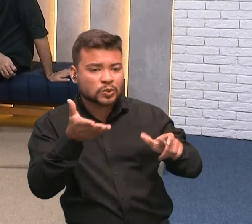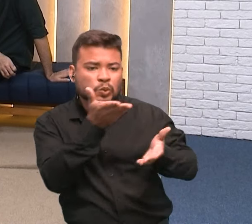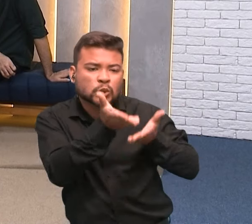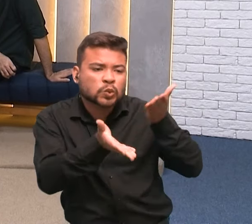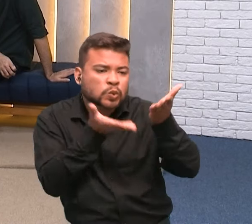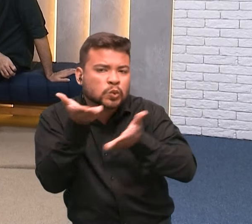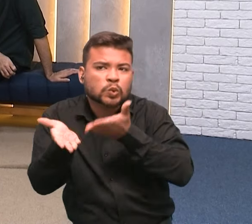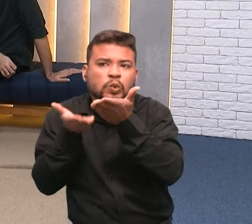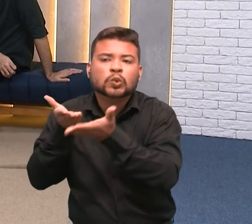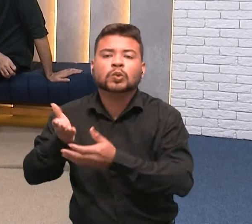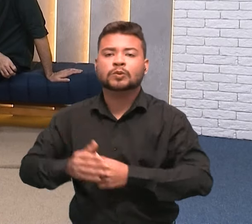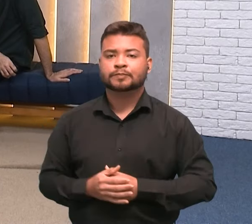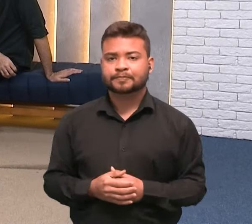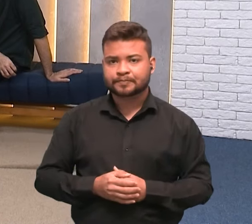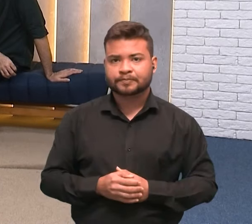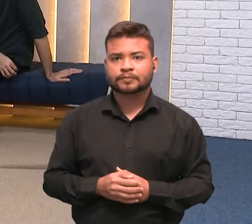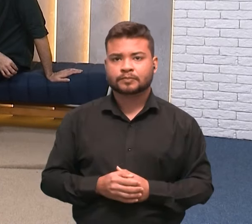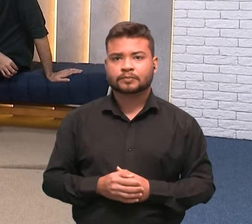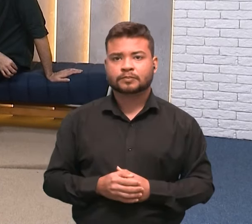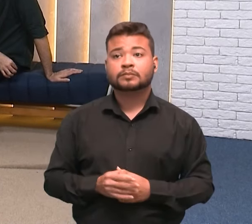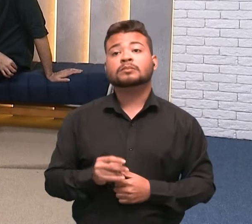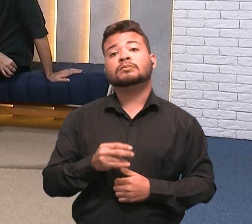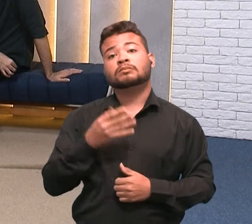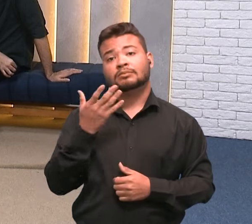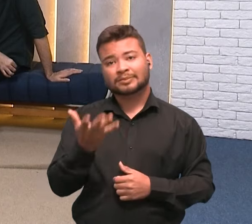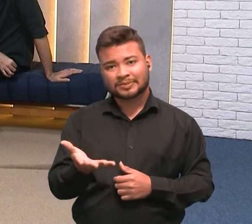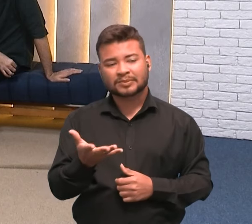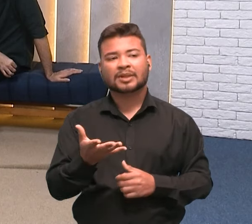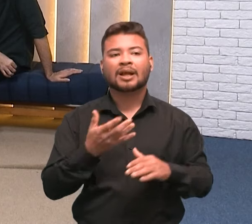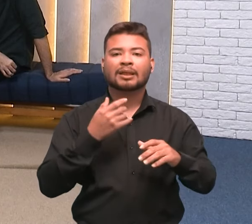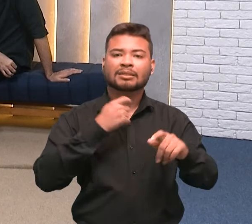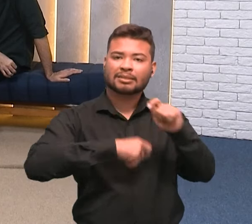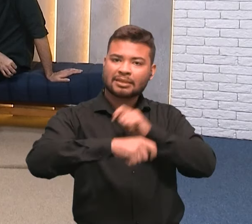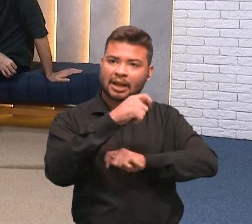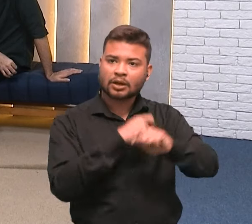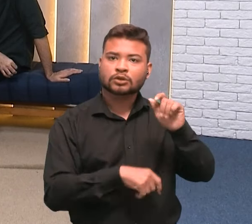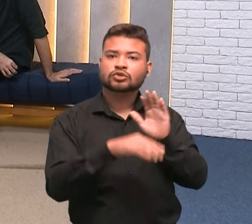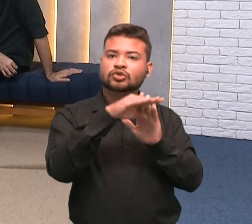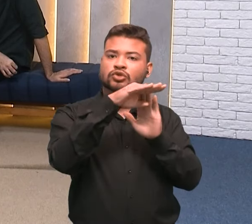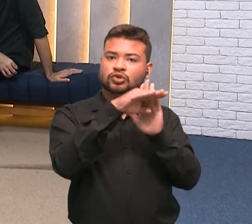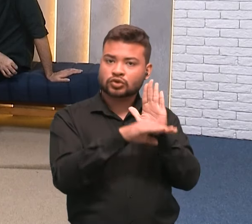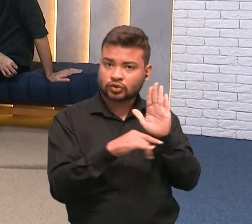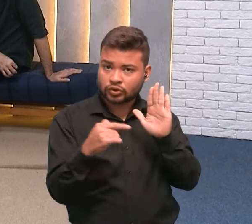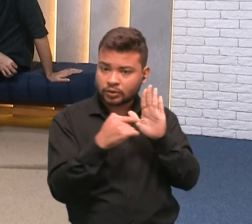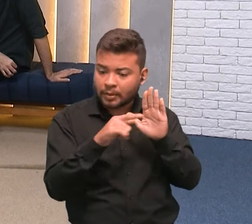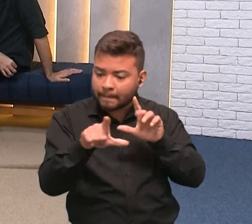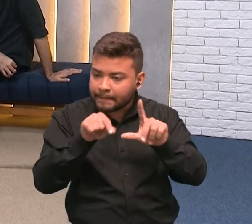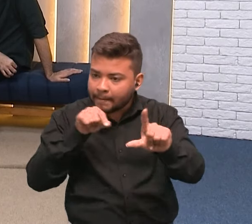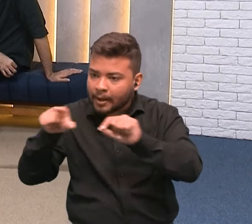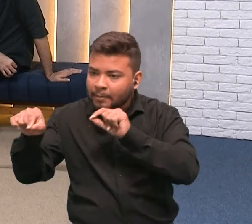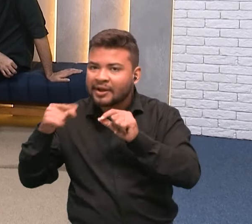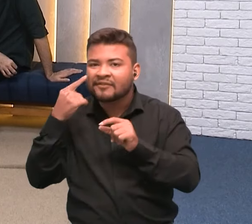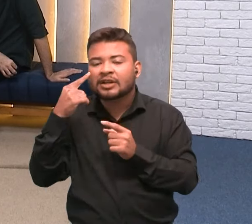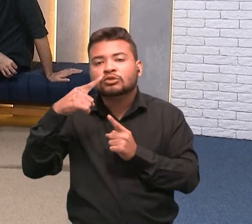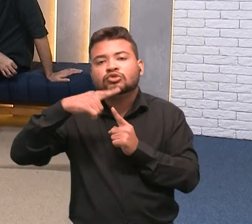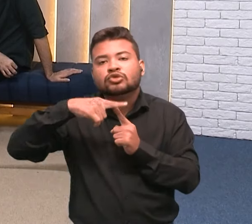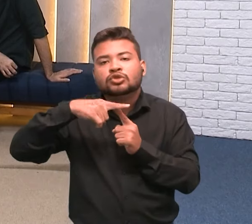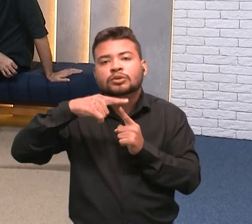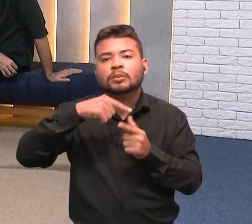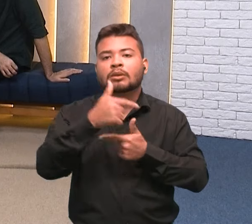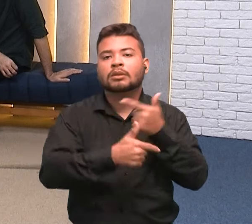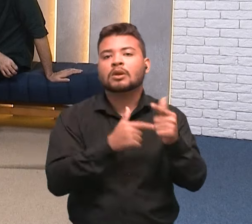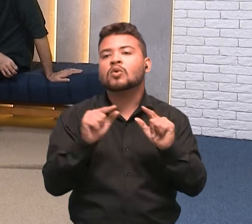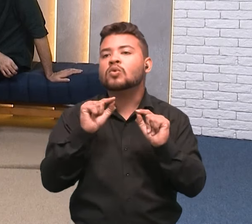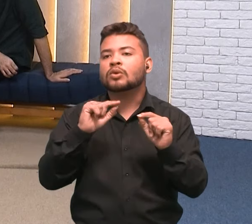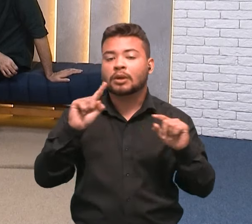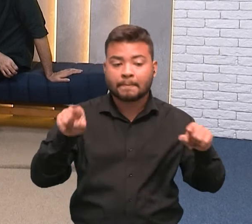a própria seleção dos modelos de negócio, eles já primam, os modelos de negócio, eles têm que estar conectados com ao